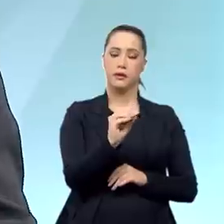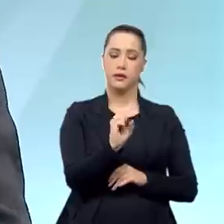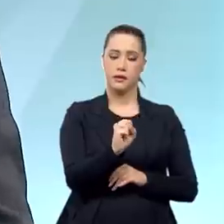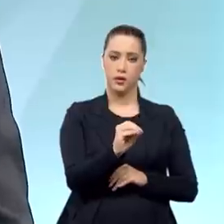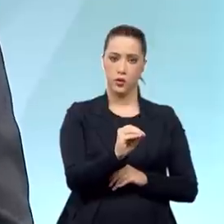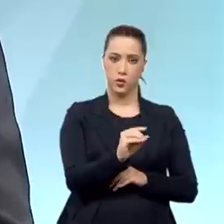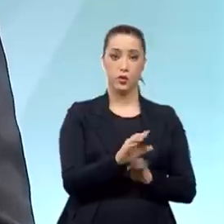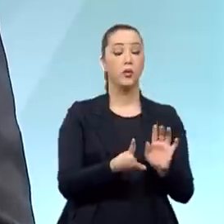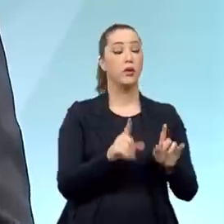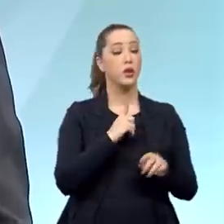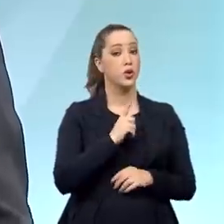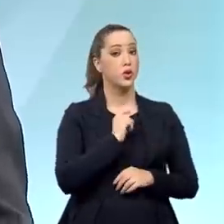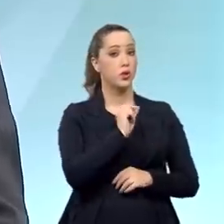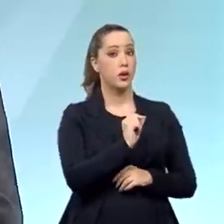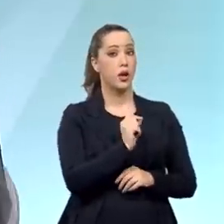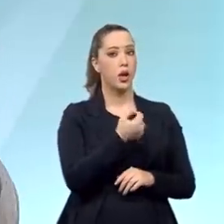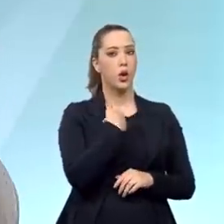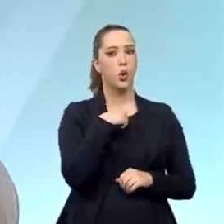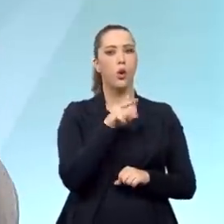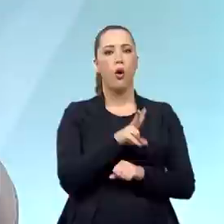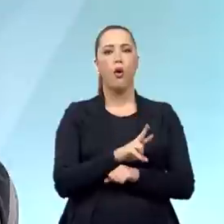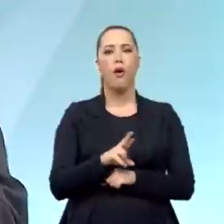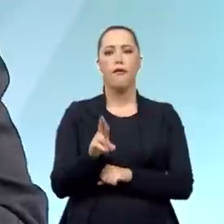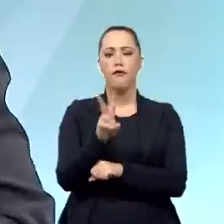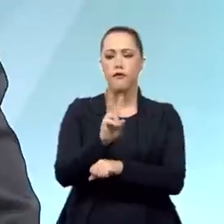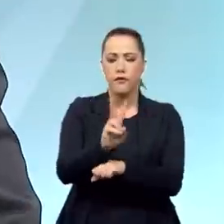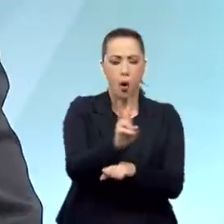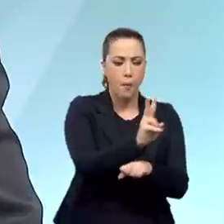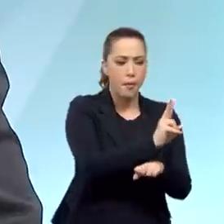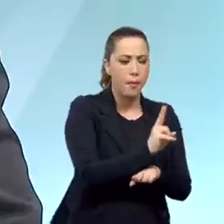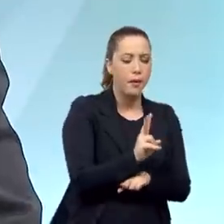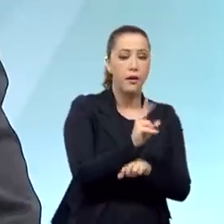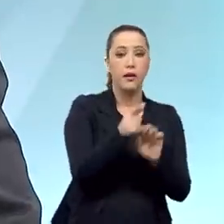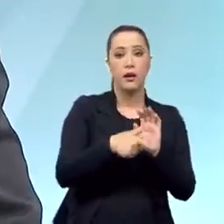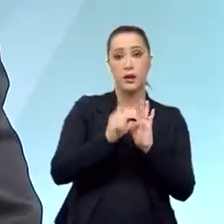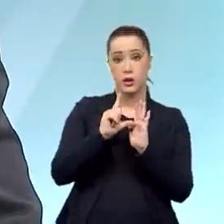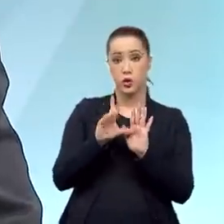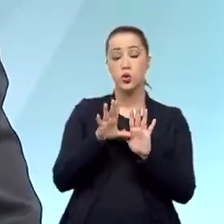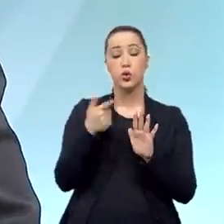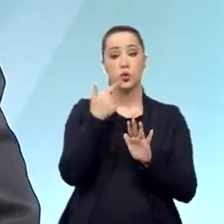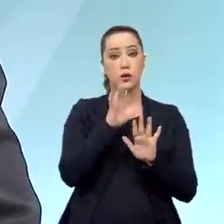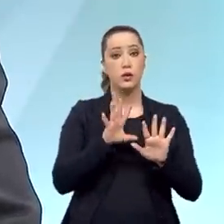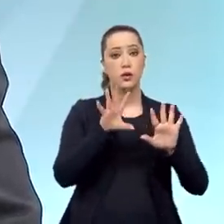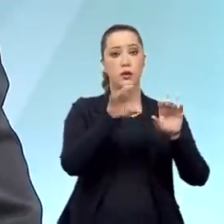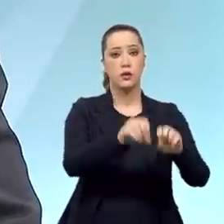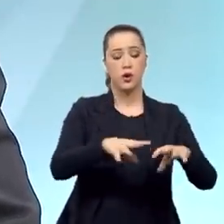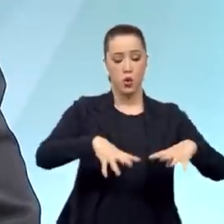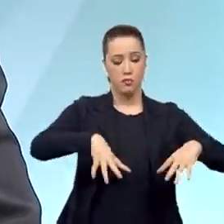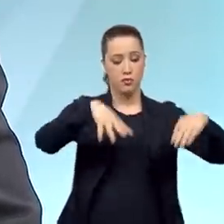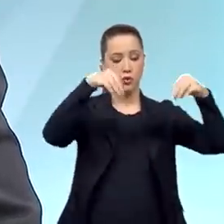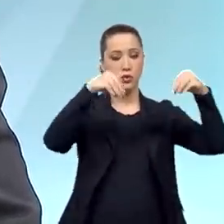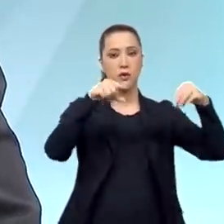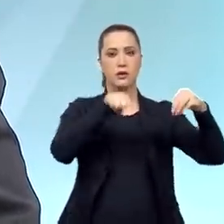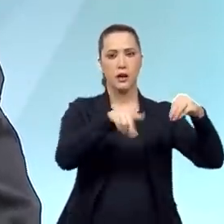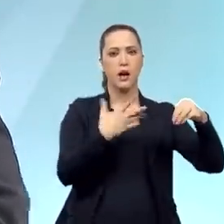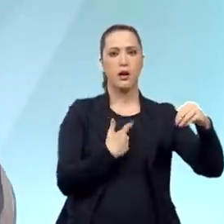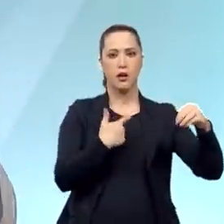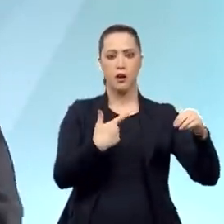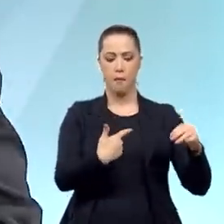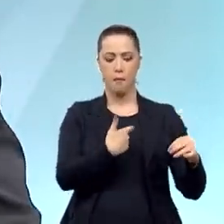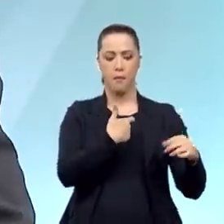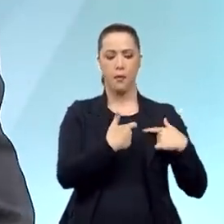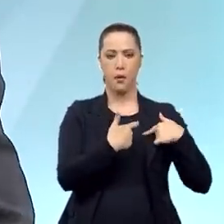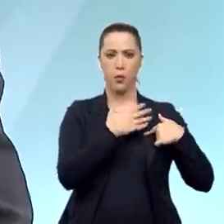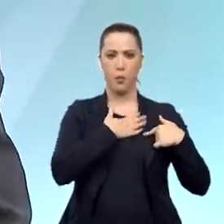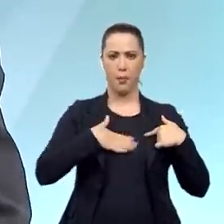17 de Abetaia, que nas vésperas da conquista de Monte Castelo, ele foi alvejado no peito comandando essa patrulha. Mas ele